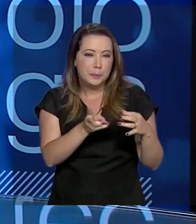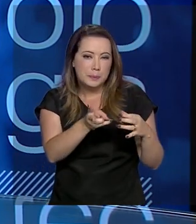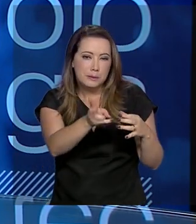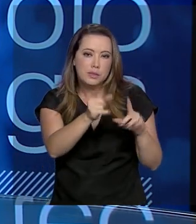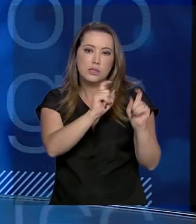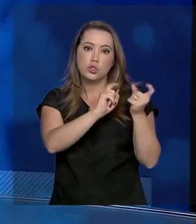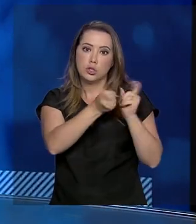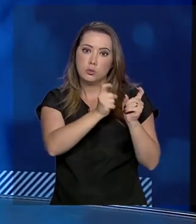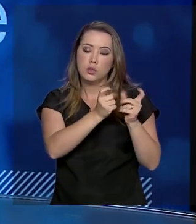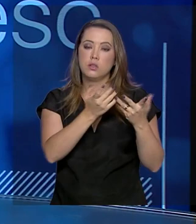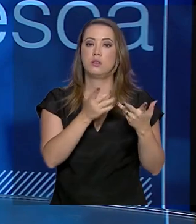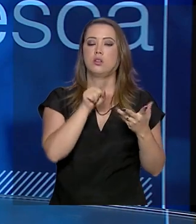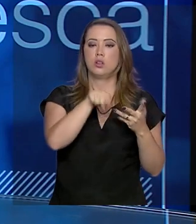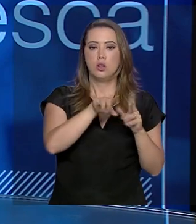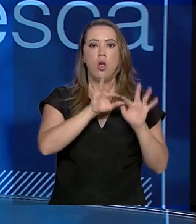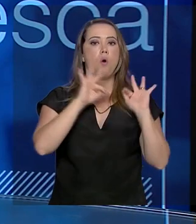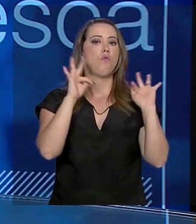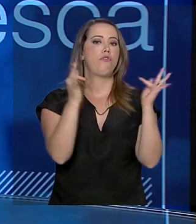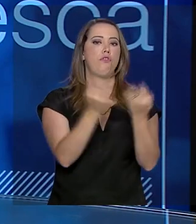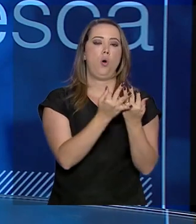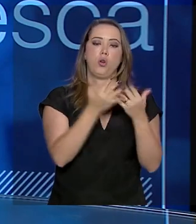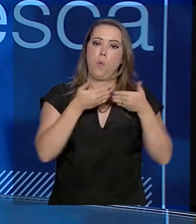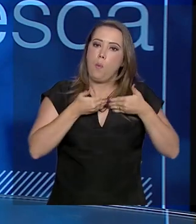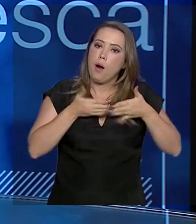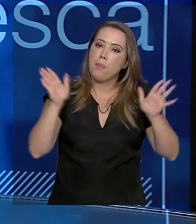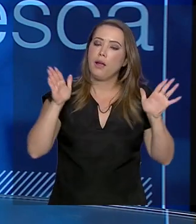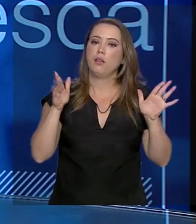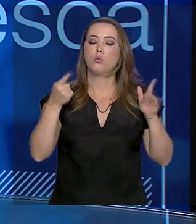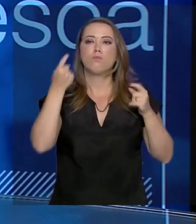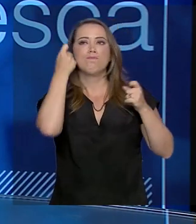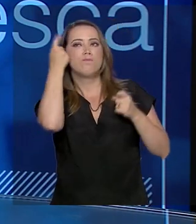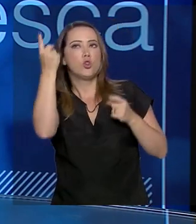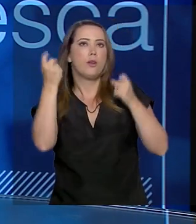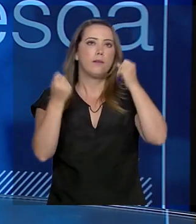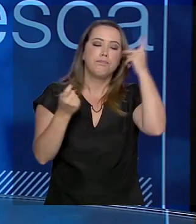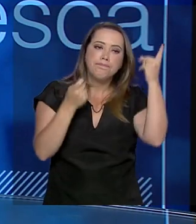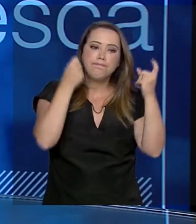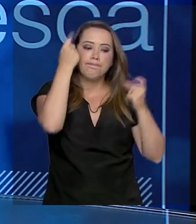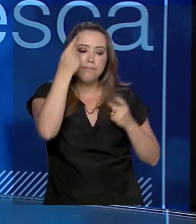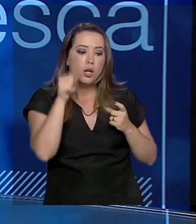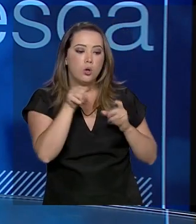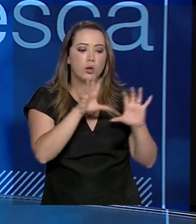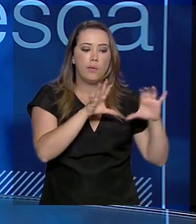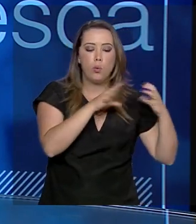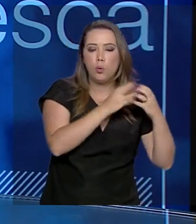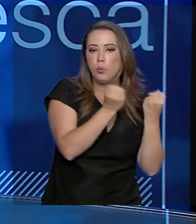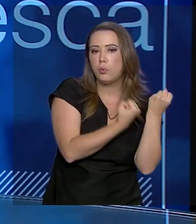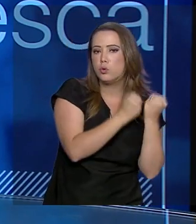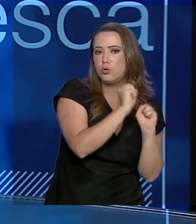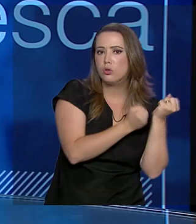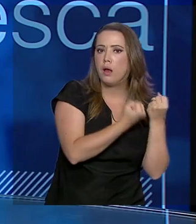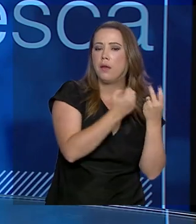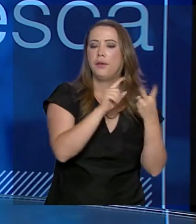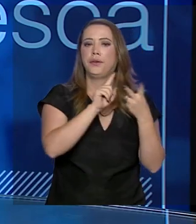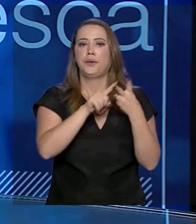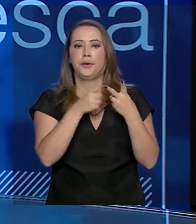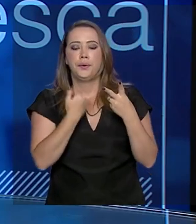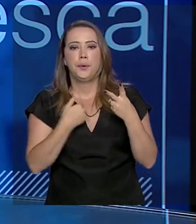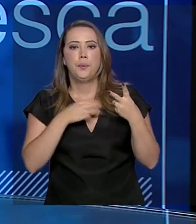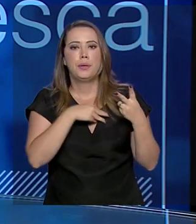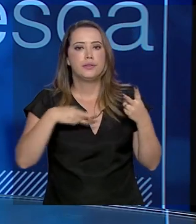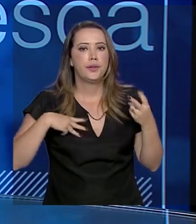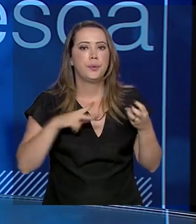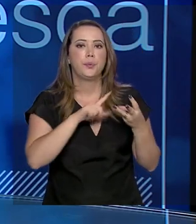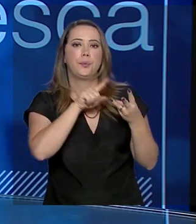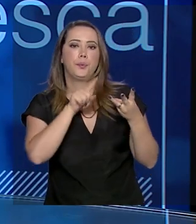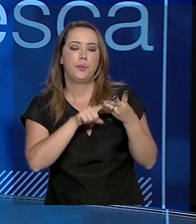Gestão. É um fórum aberto de ideias, onde tem setor produtivo, Ministério Público, Ministério do